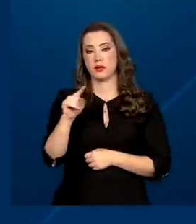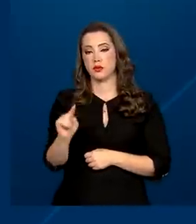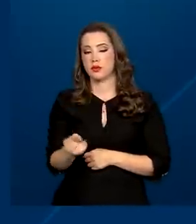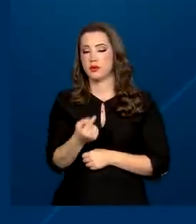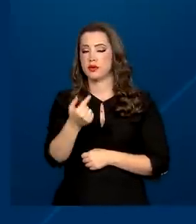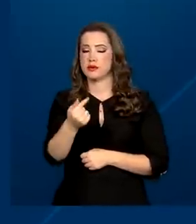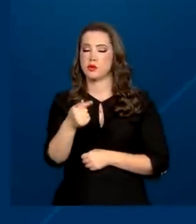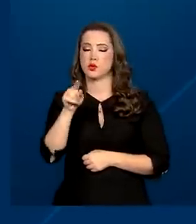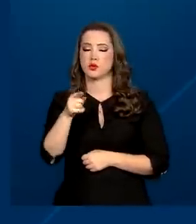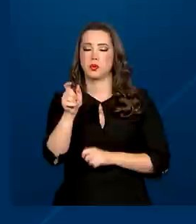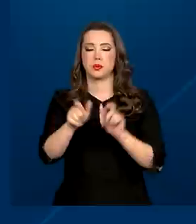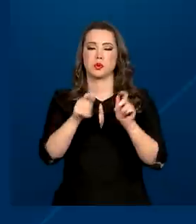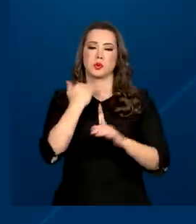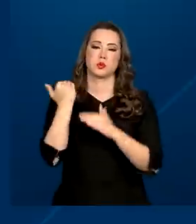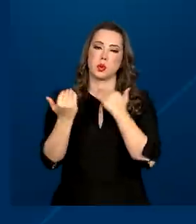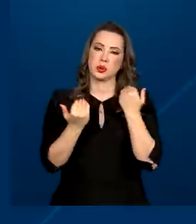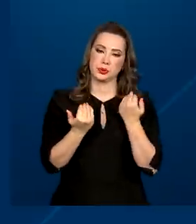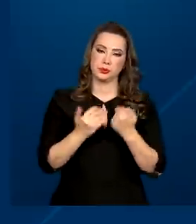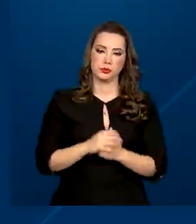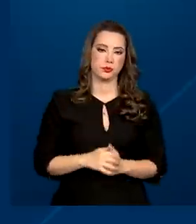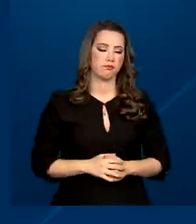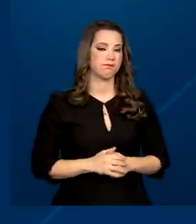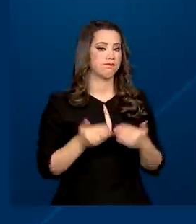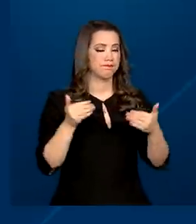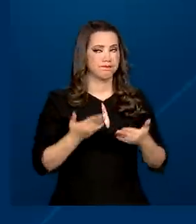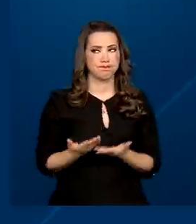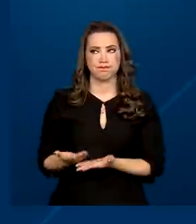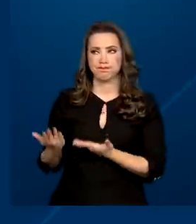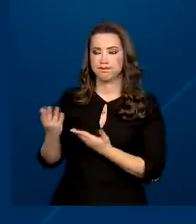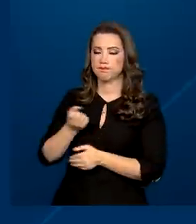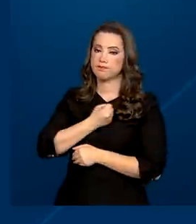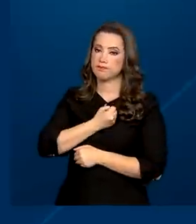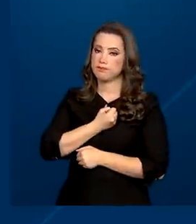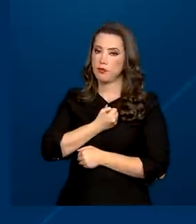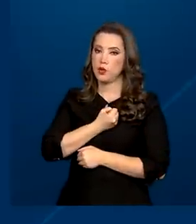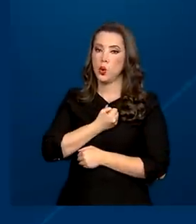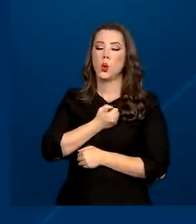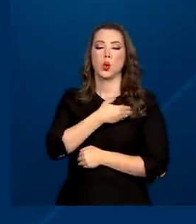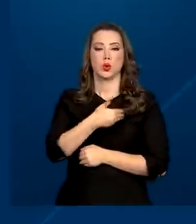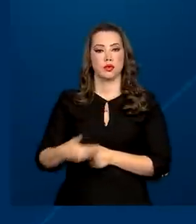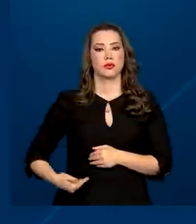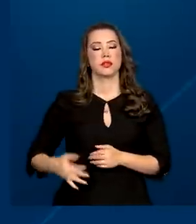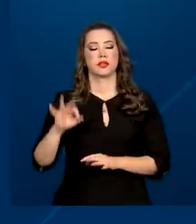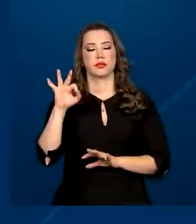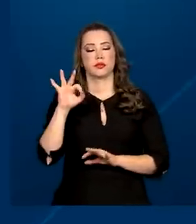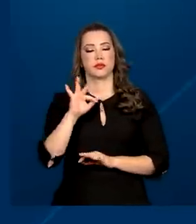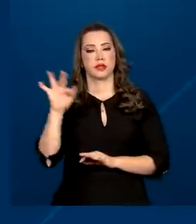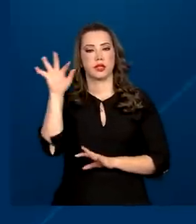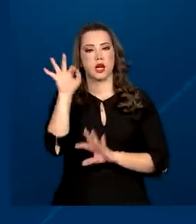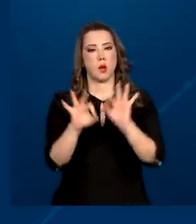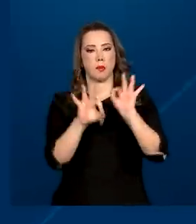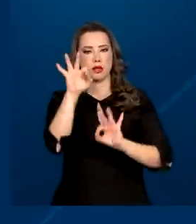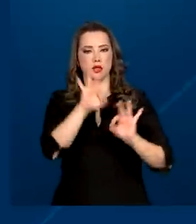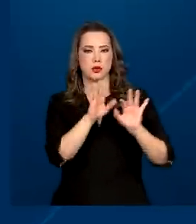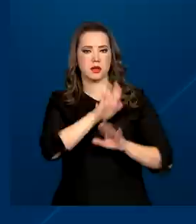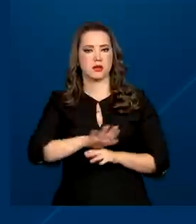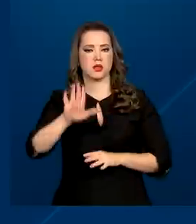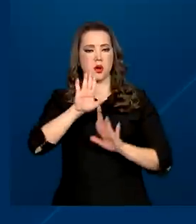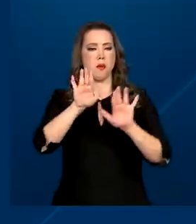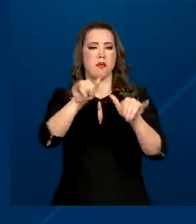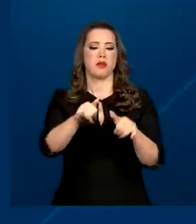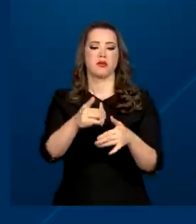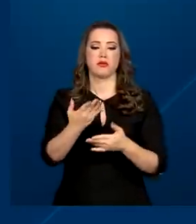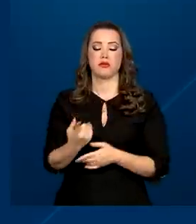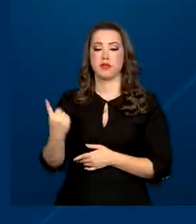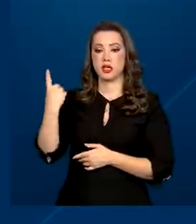.700. Diante desse cenário, o governo federal elaborou o Plano Nacional pelo fim da tuberculose, que quer